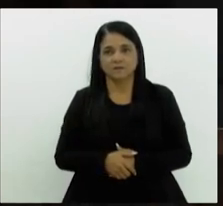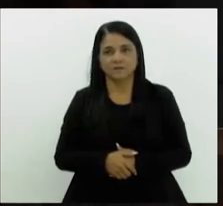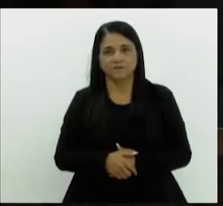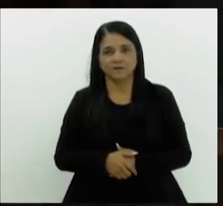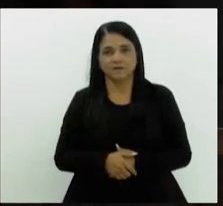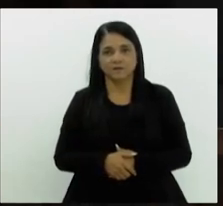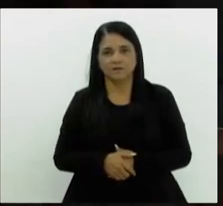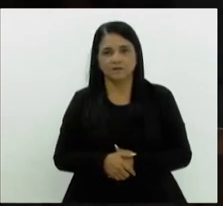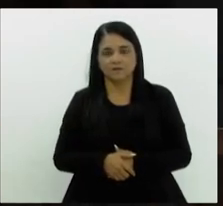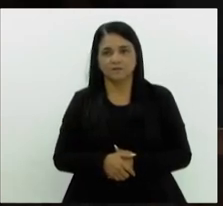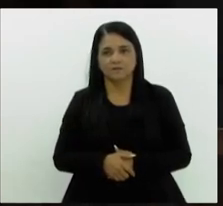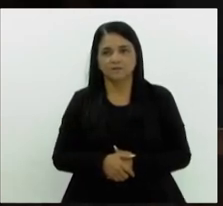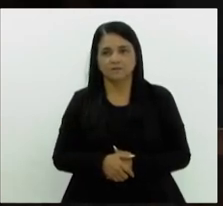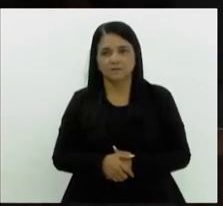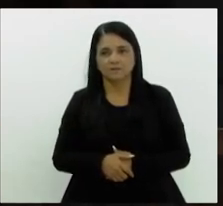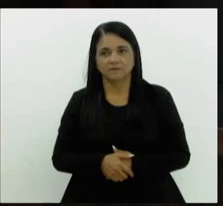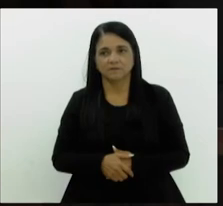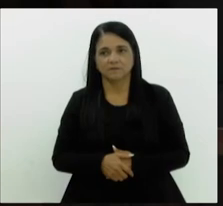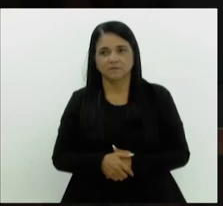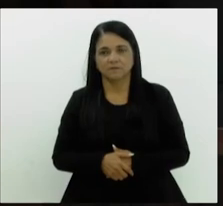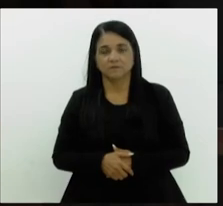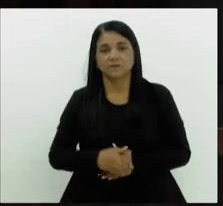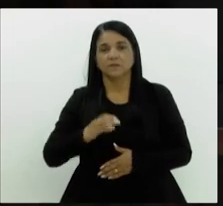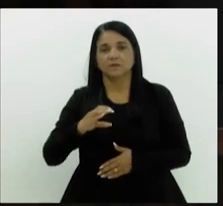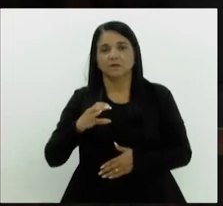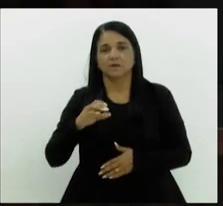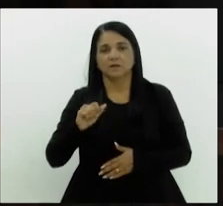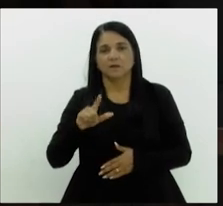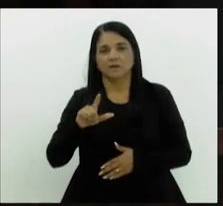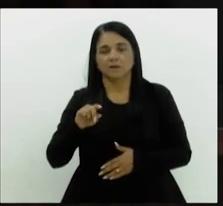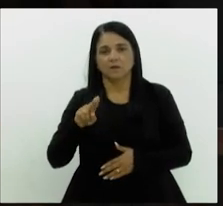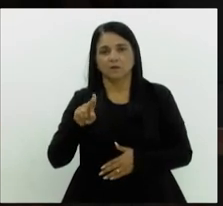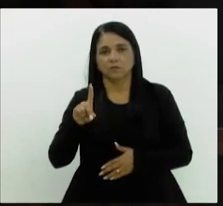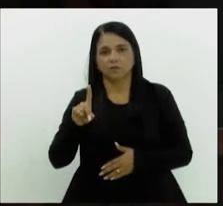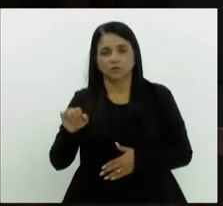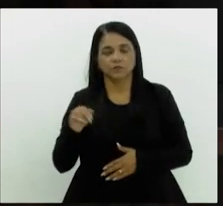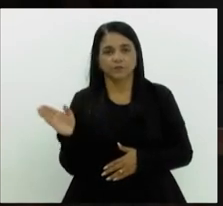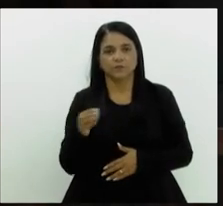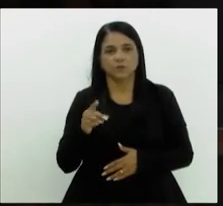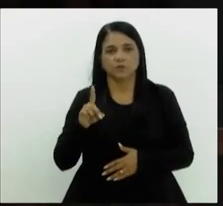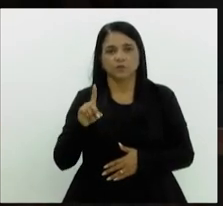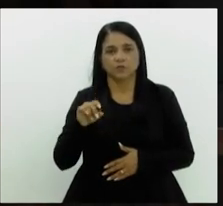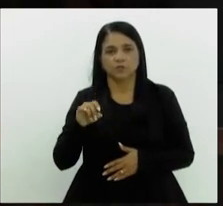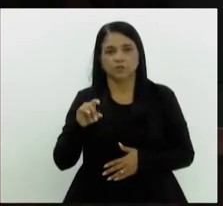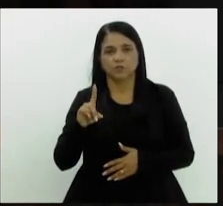quem mais? Cláudio Caiado, Dionísio Lins.